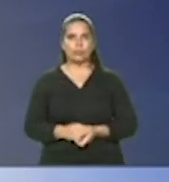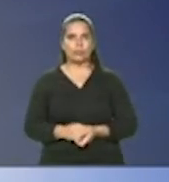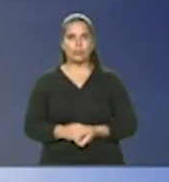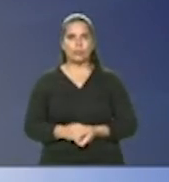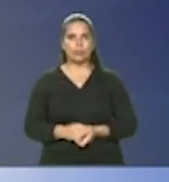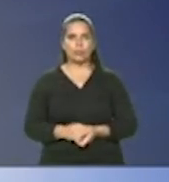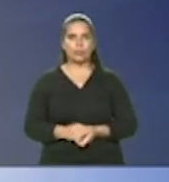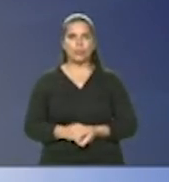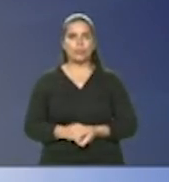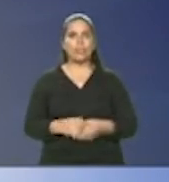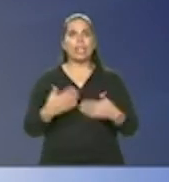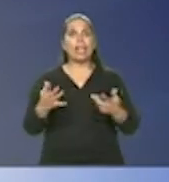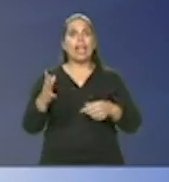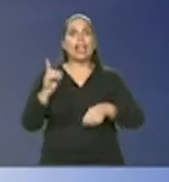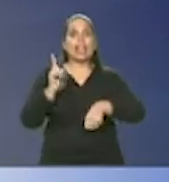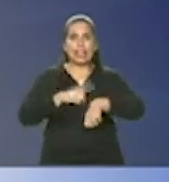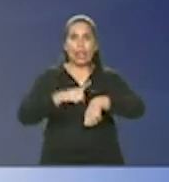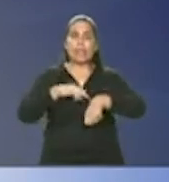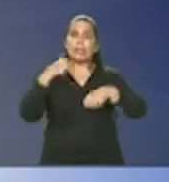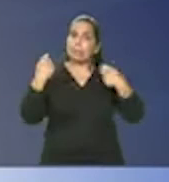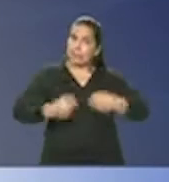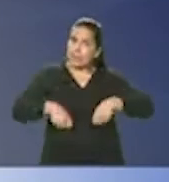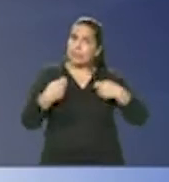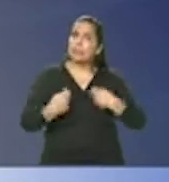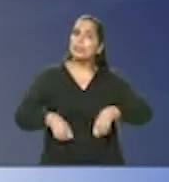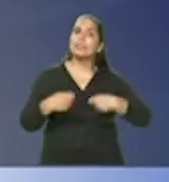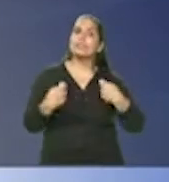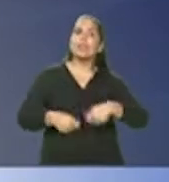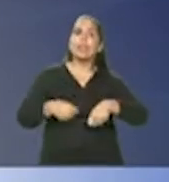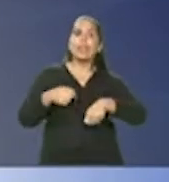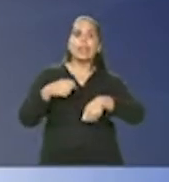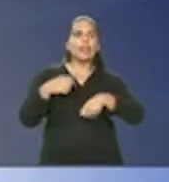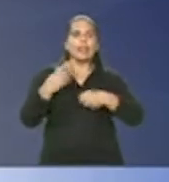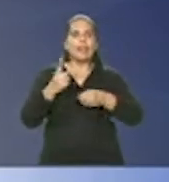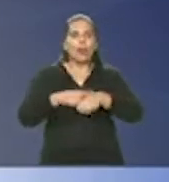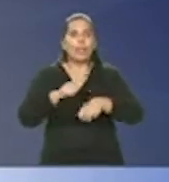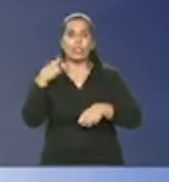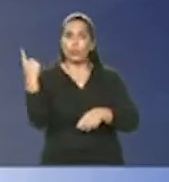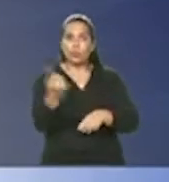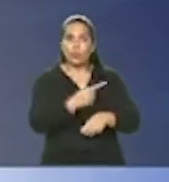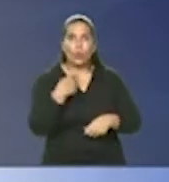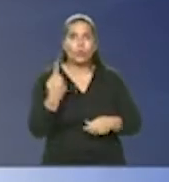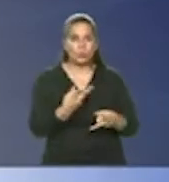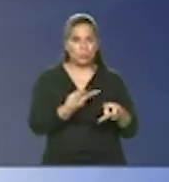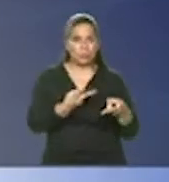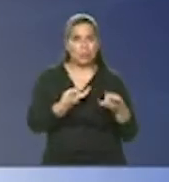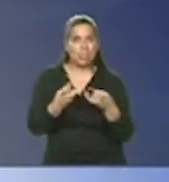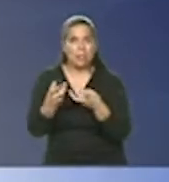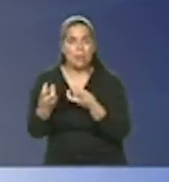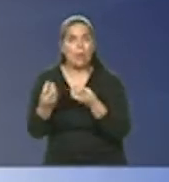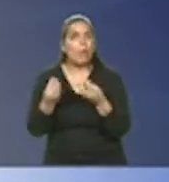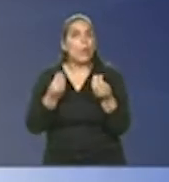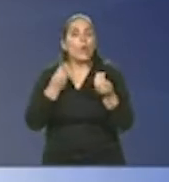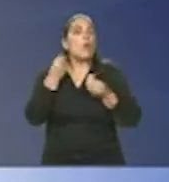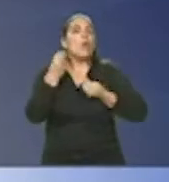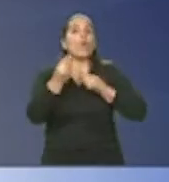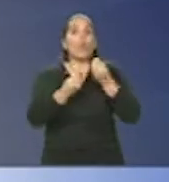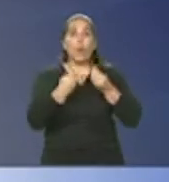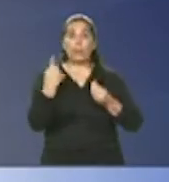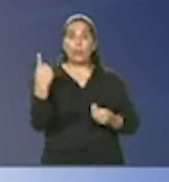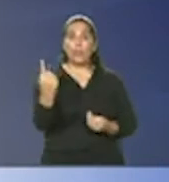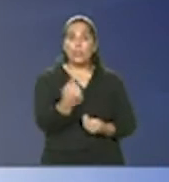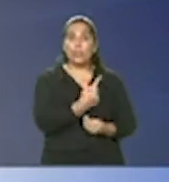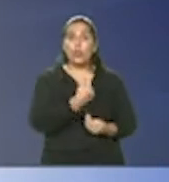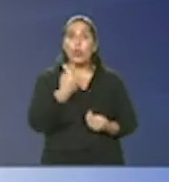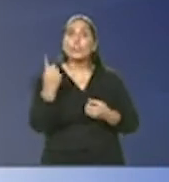e na hora que for necessário na hora que nós nos convencermos todos da inflexão como é que nós vamos